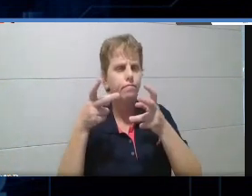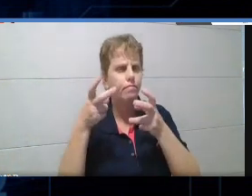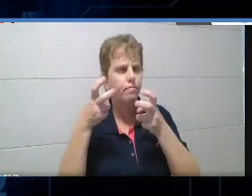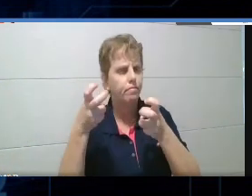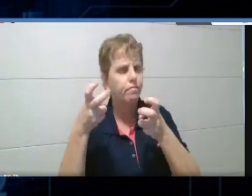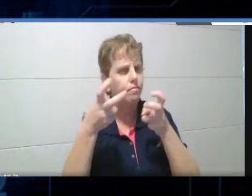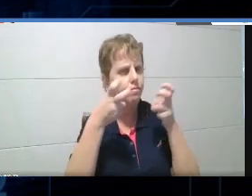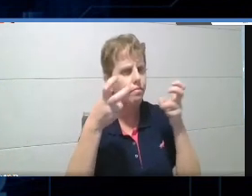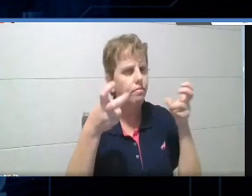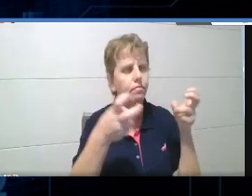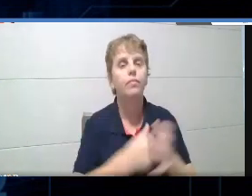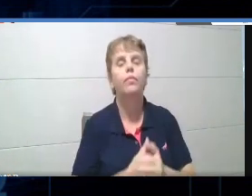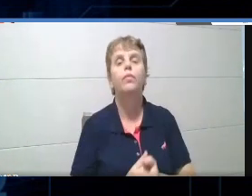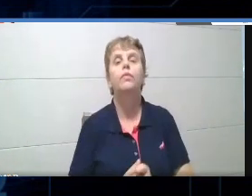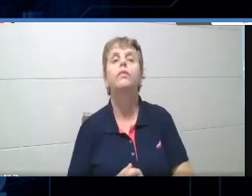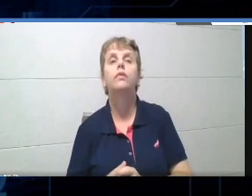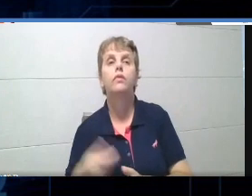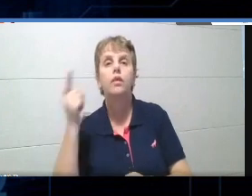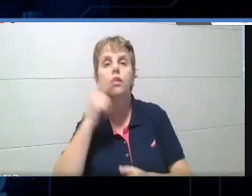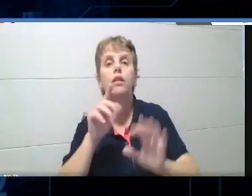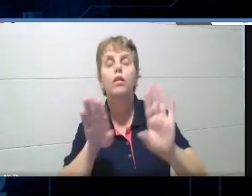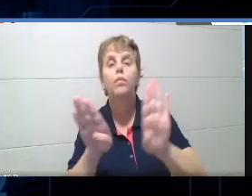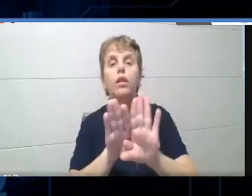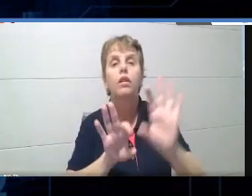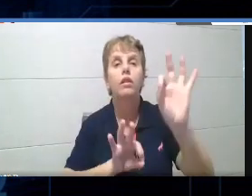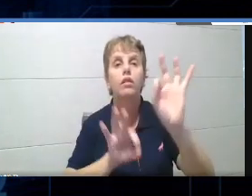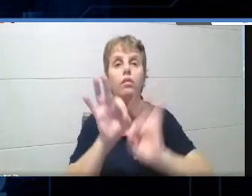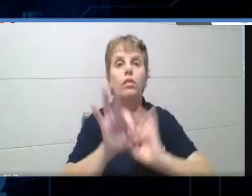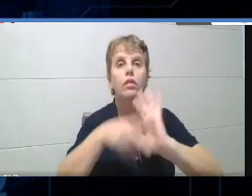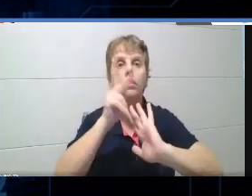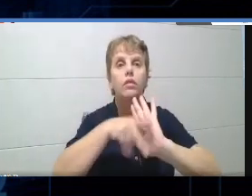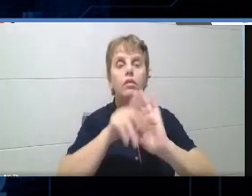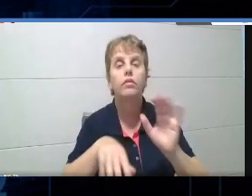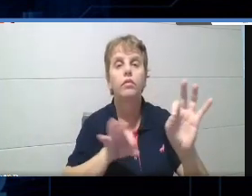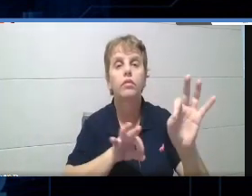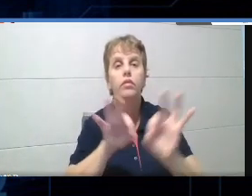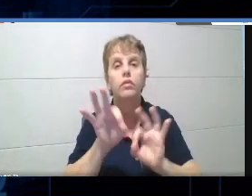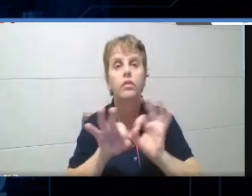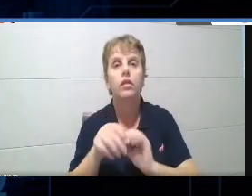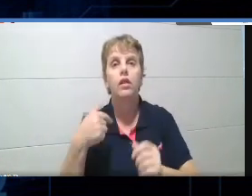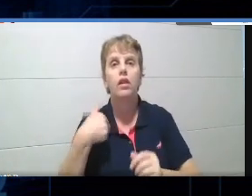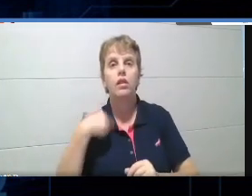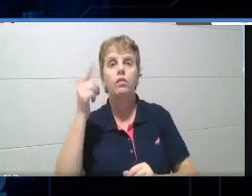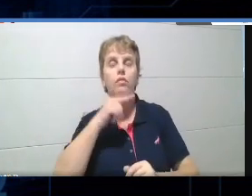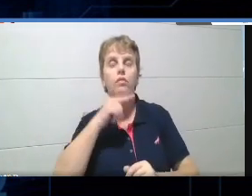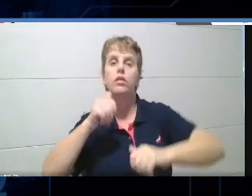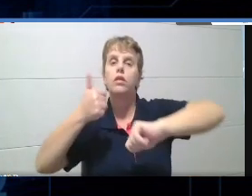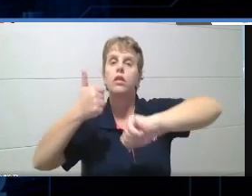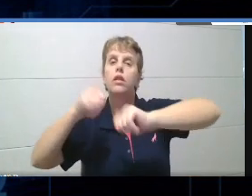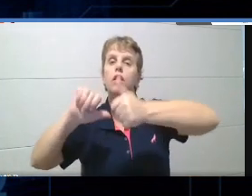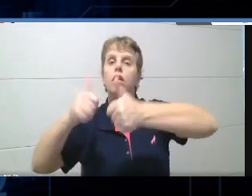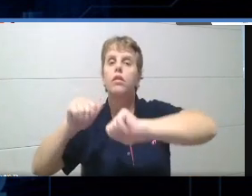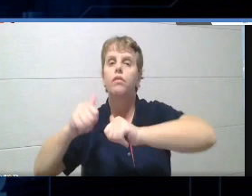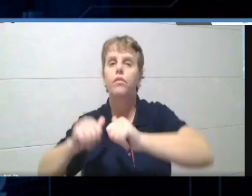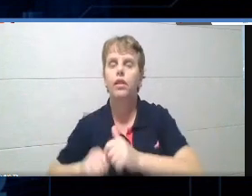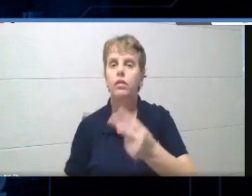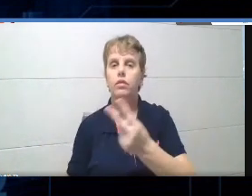execução, né, e planejamento, eu avaliei os dois momentos, tanto da parte de